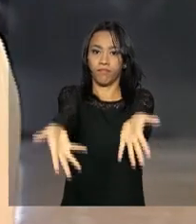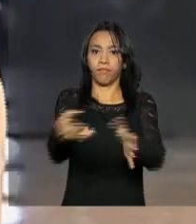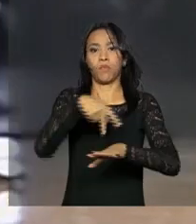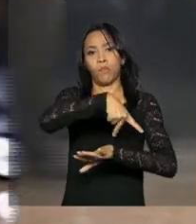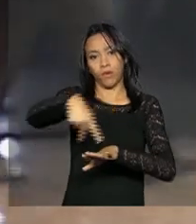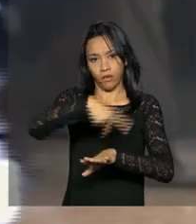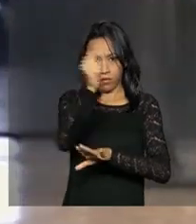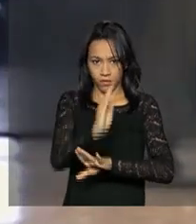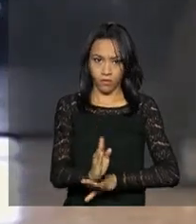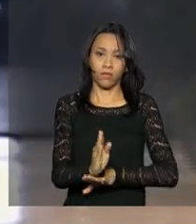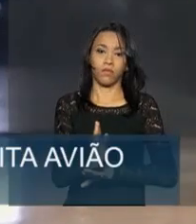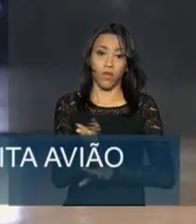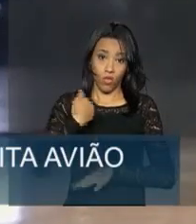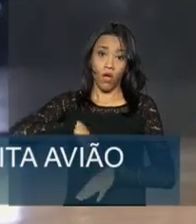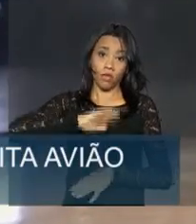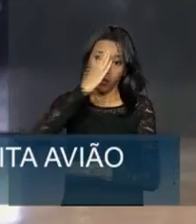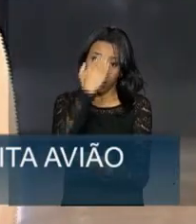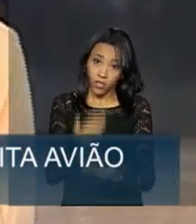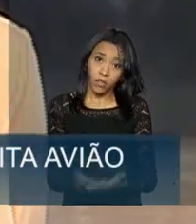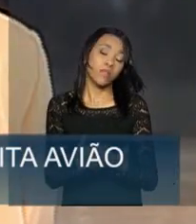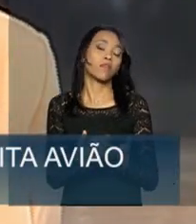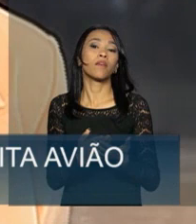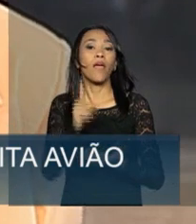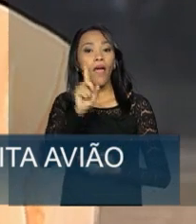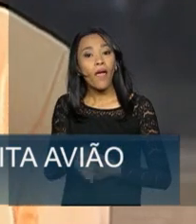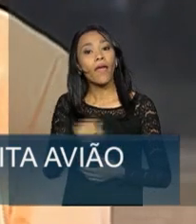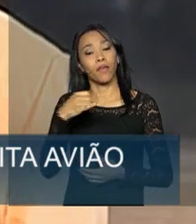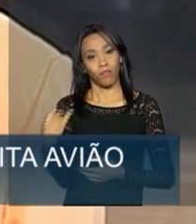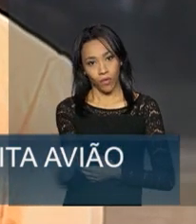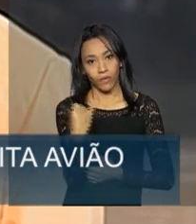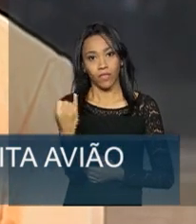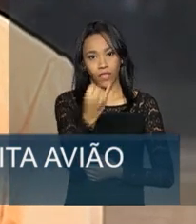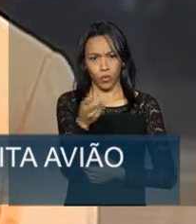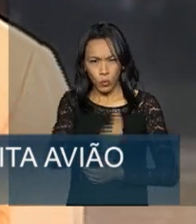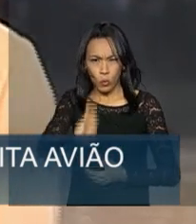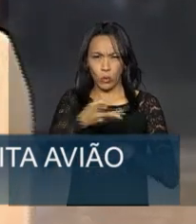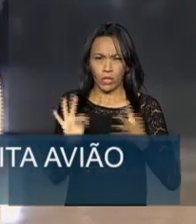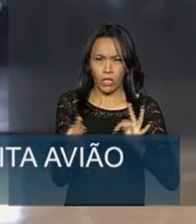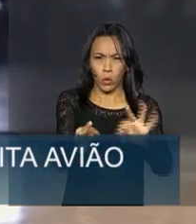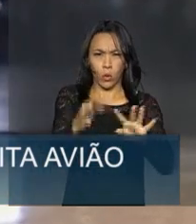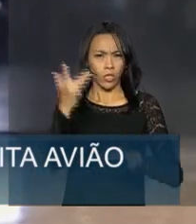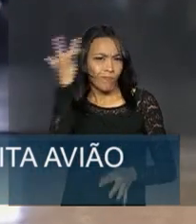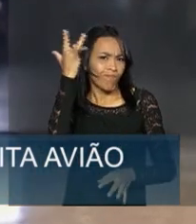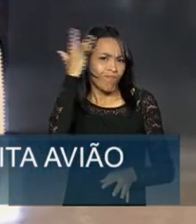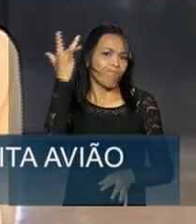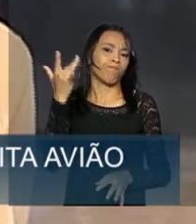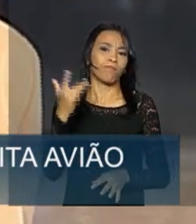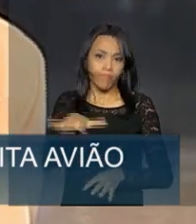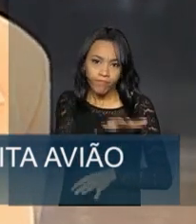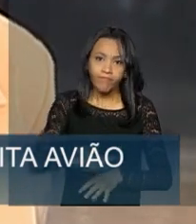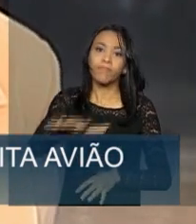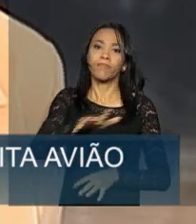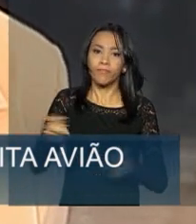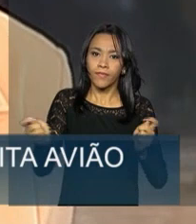acreditamos que não só é importante enquanto realização tecnológica e de engenharia, mas será, sem